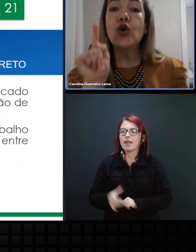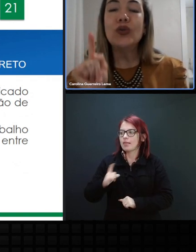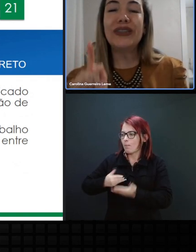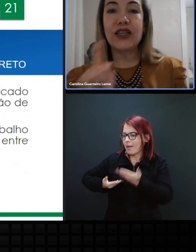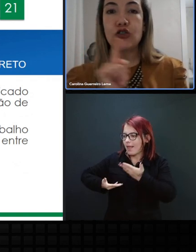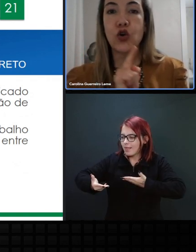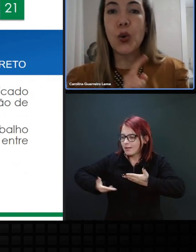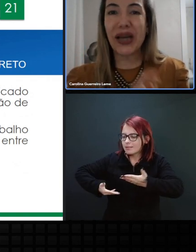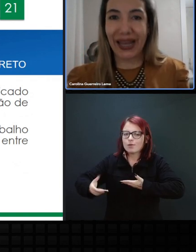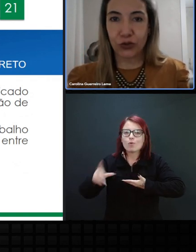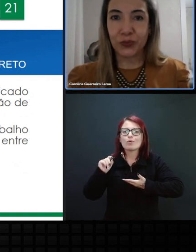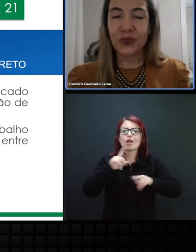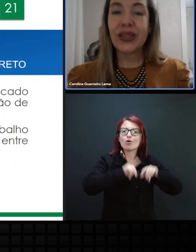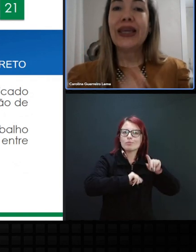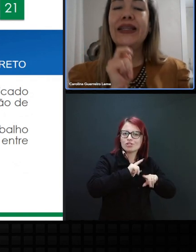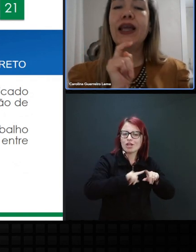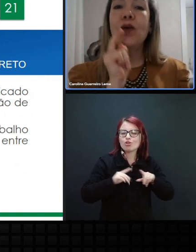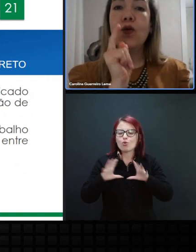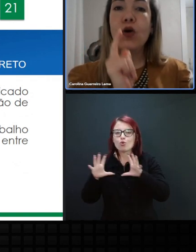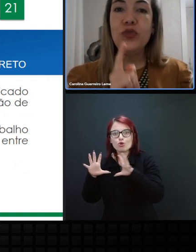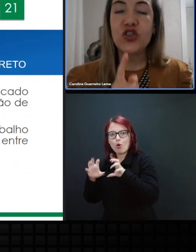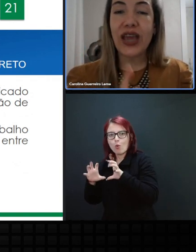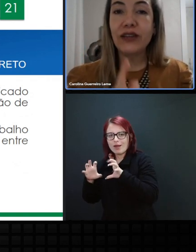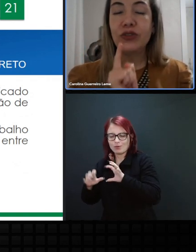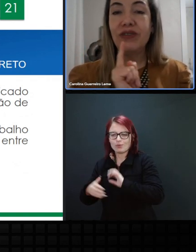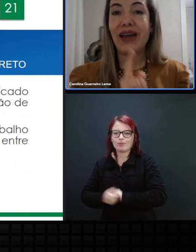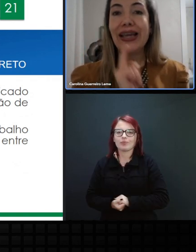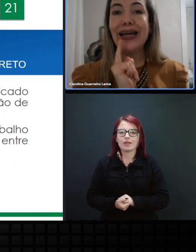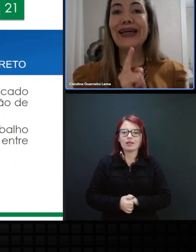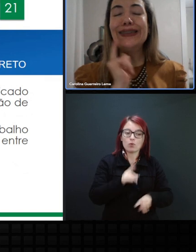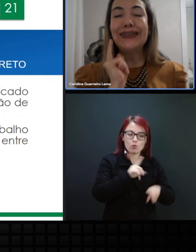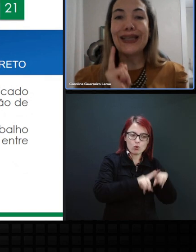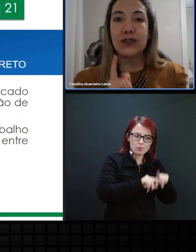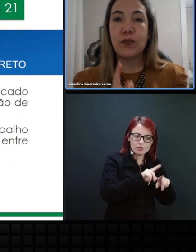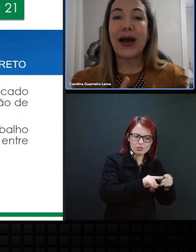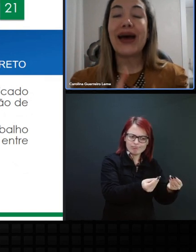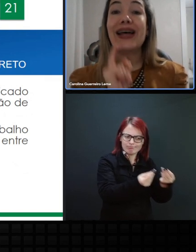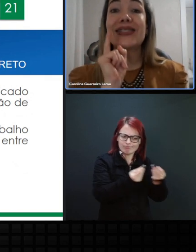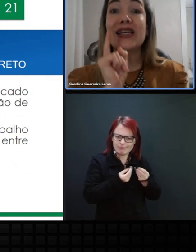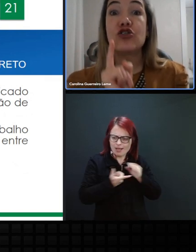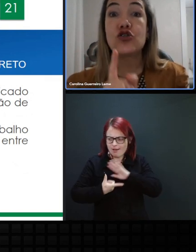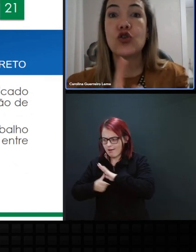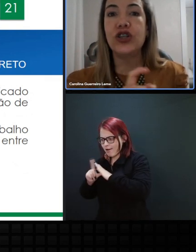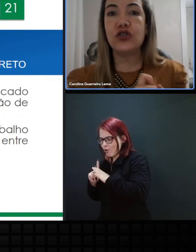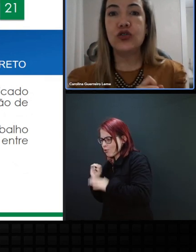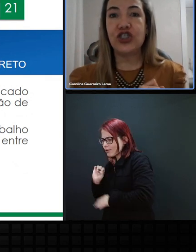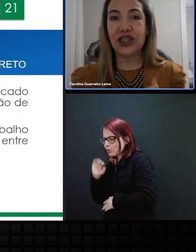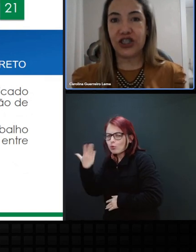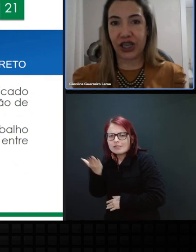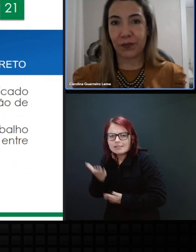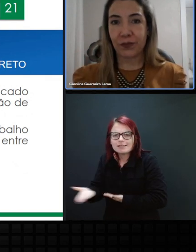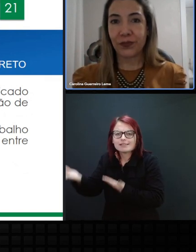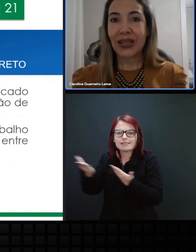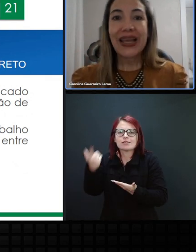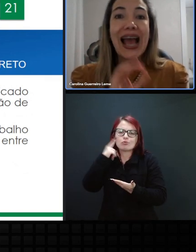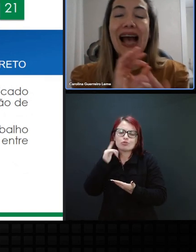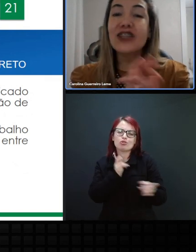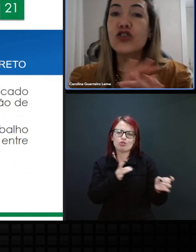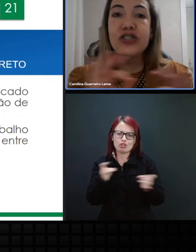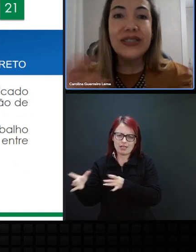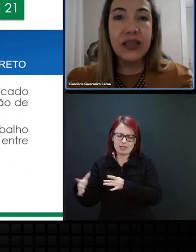e o contexto concreto. Então, é um objeto que vai antecipar as ações do dia a dia.